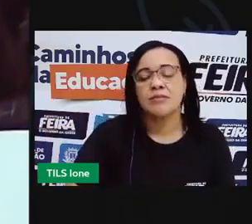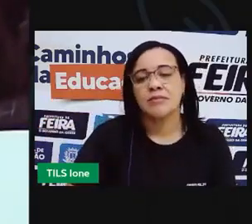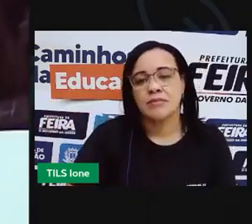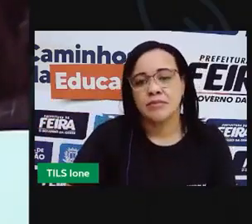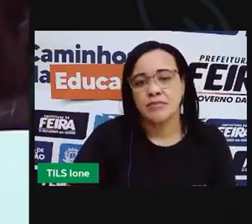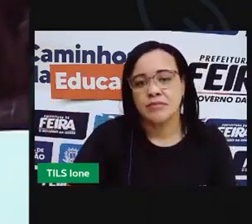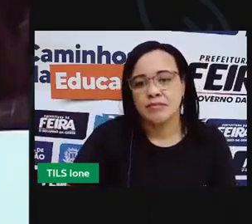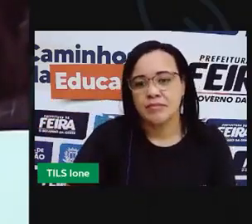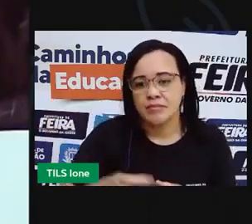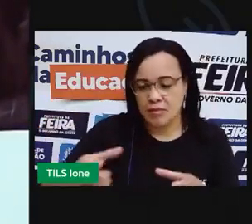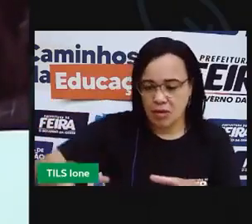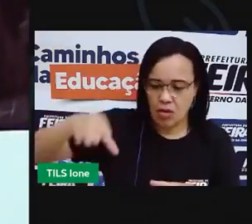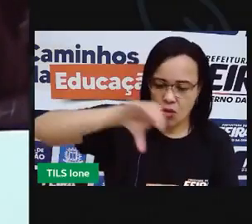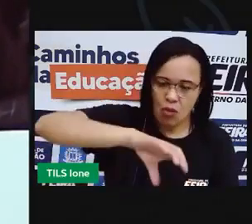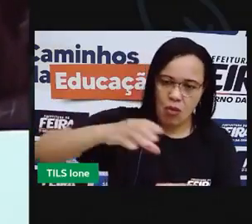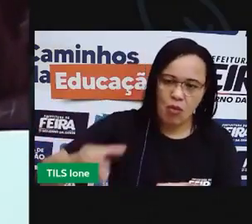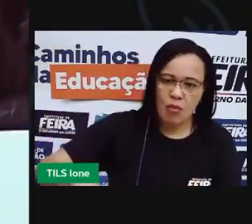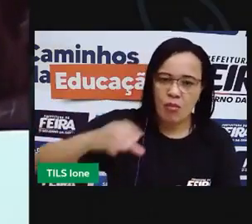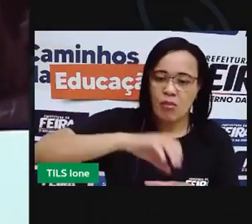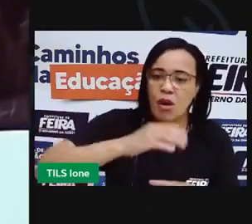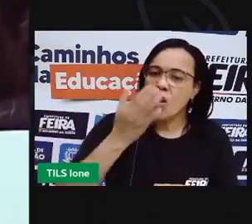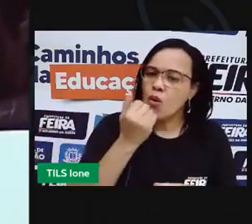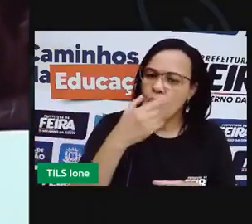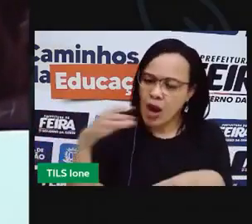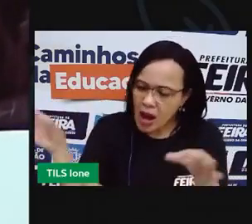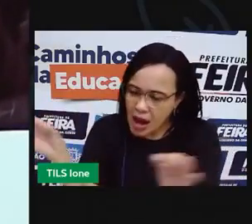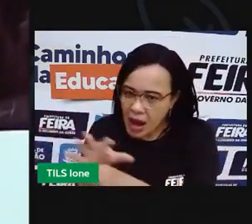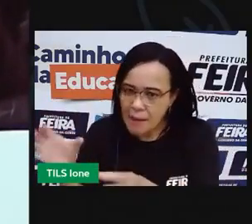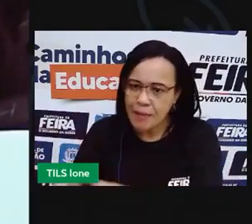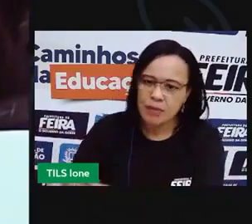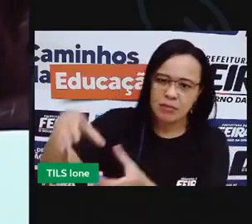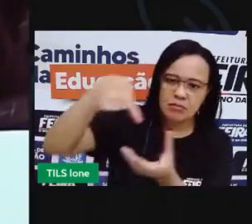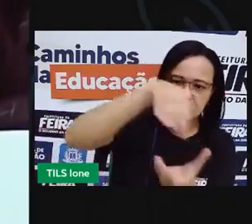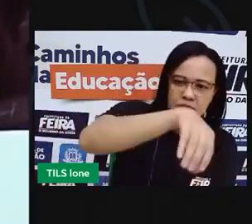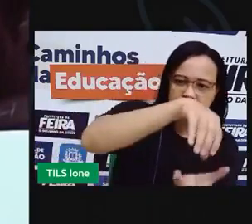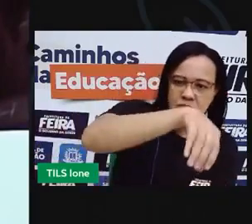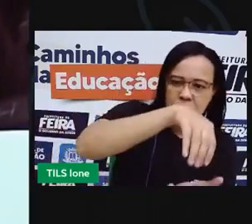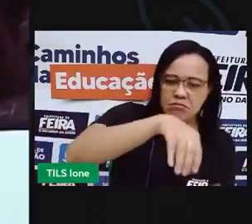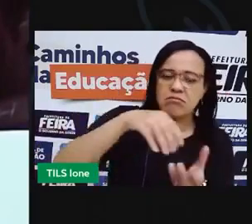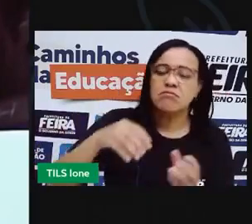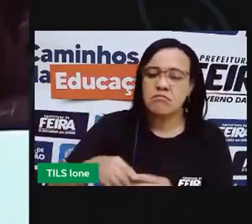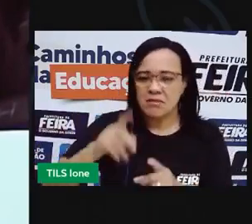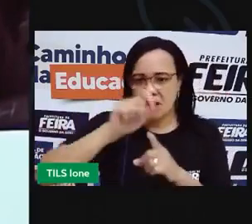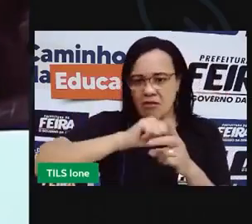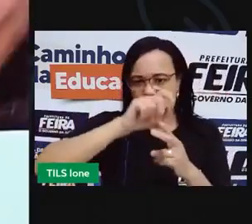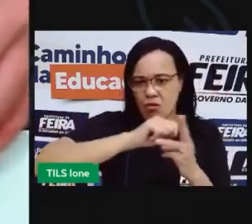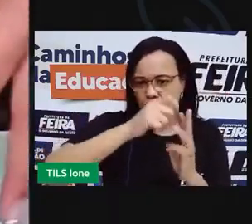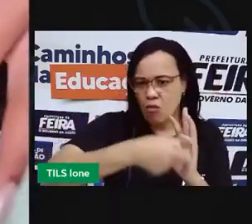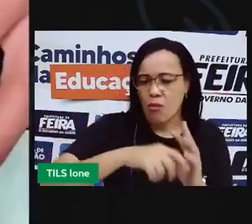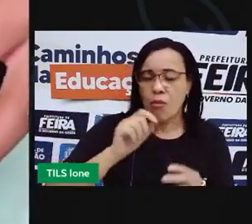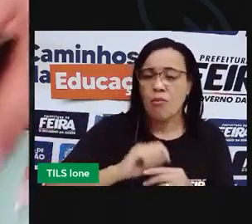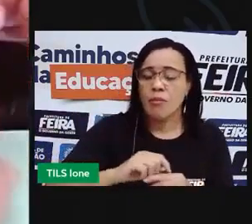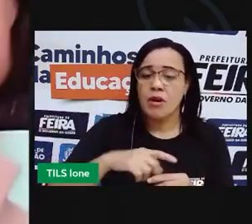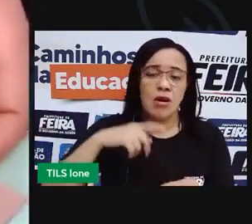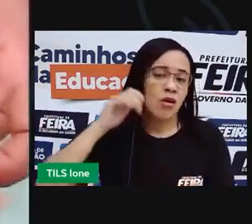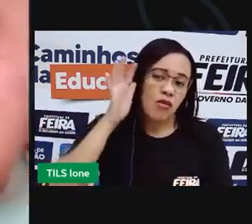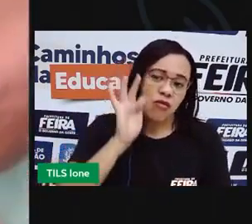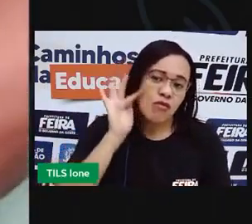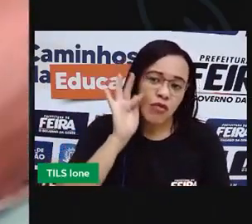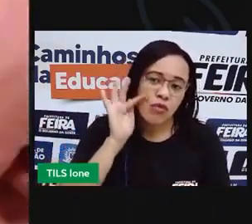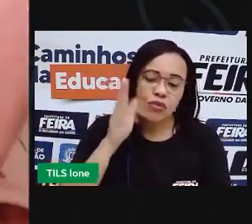resíduos orgânicos por exemplo como o resto de comida caça de verduras de